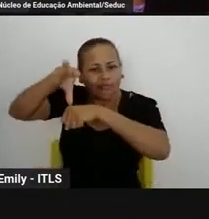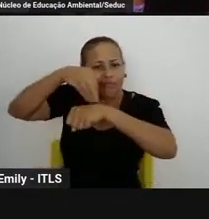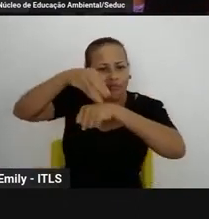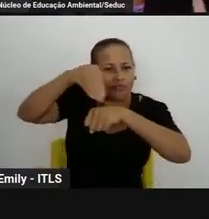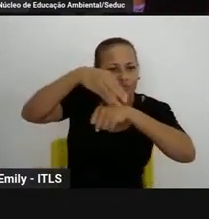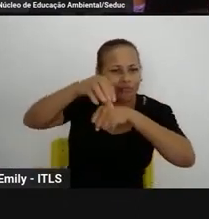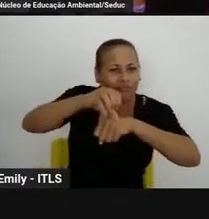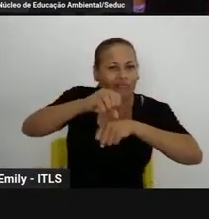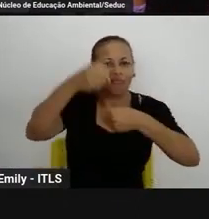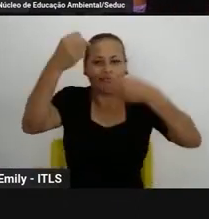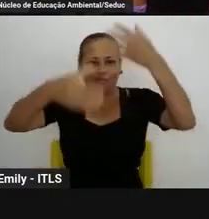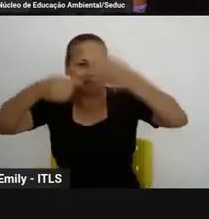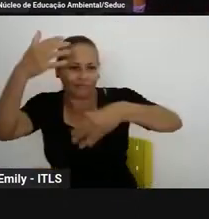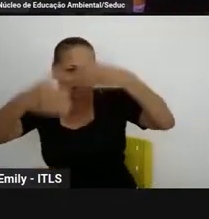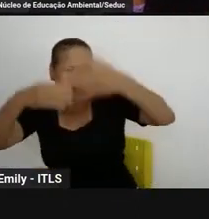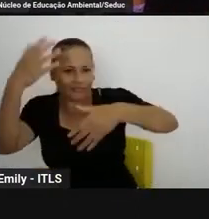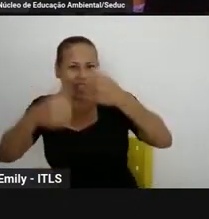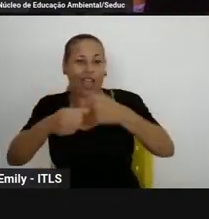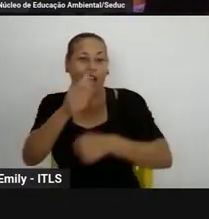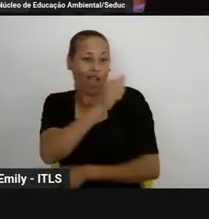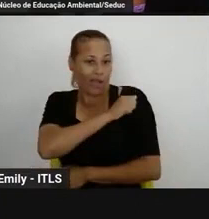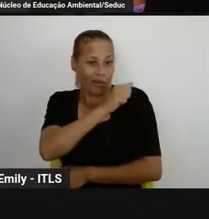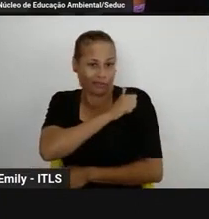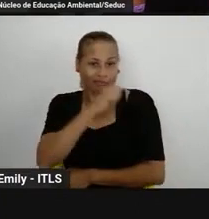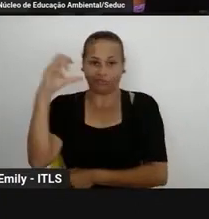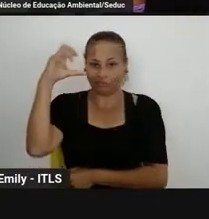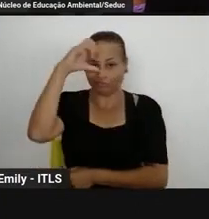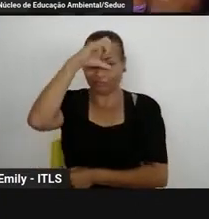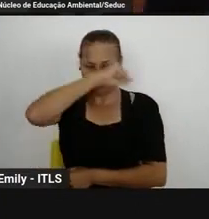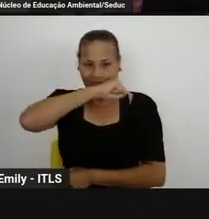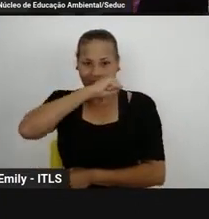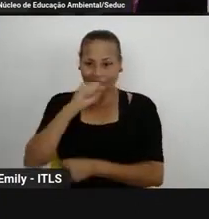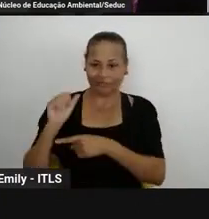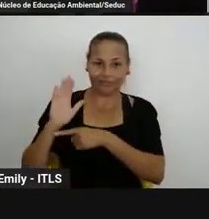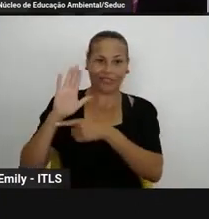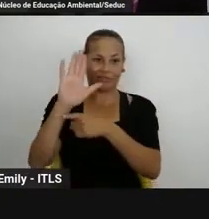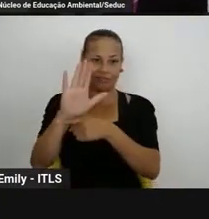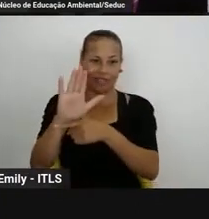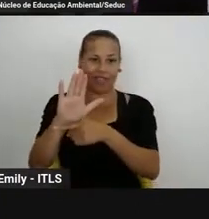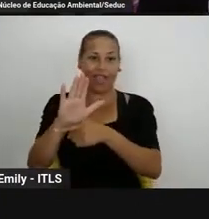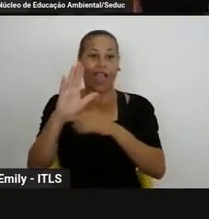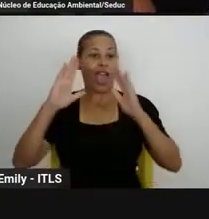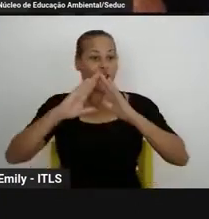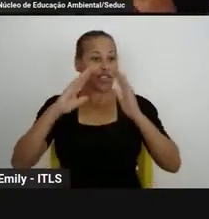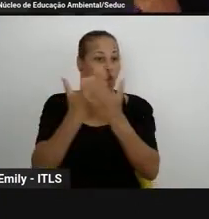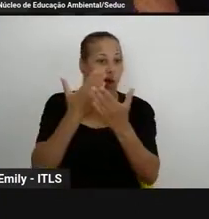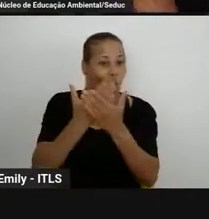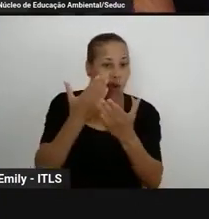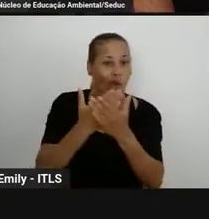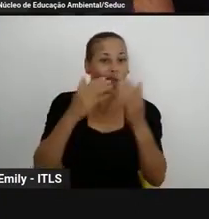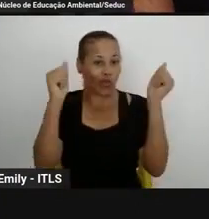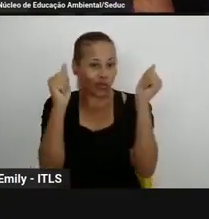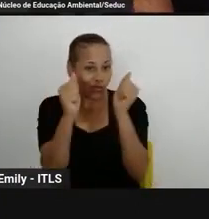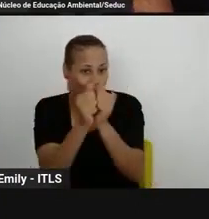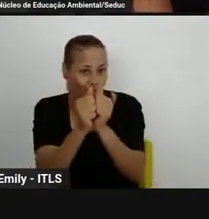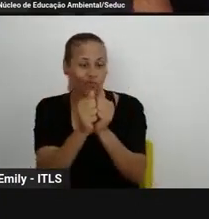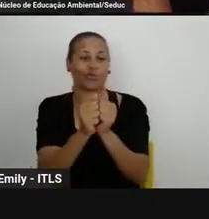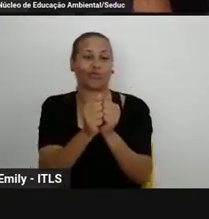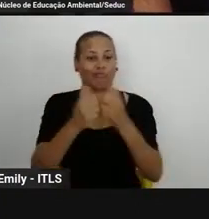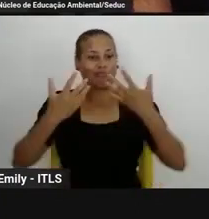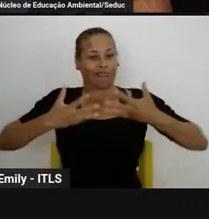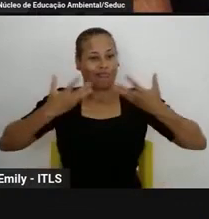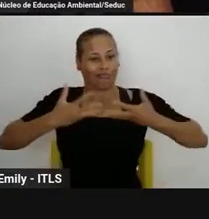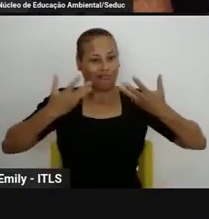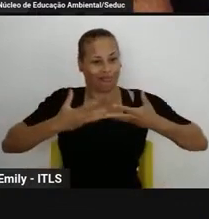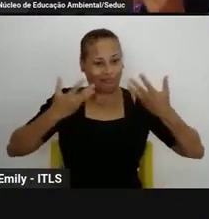trabalho da Ecofone Escola Verde qual foi a avaliação de cada escola se vocês observarem aqui